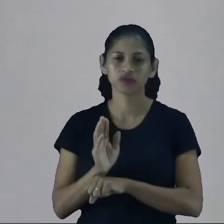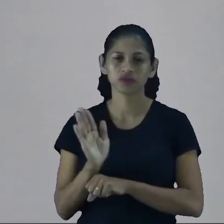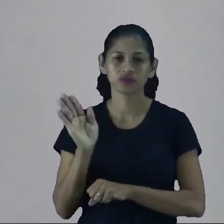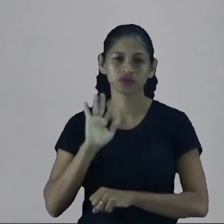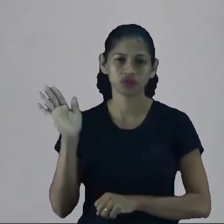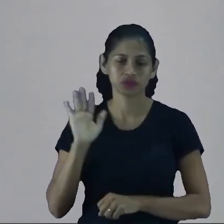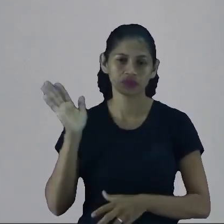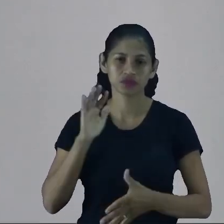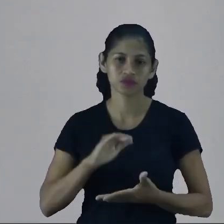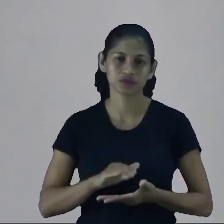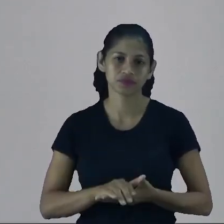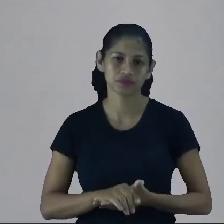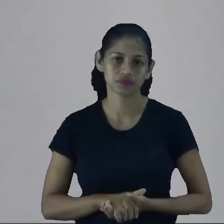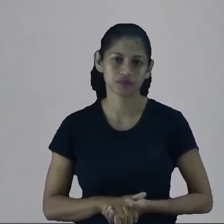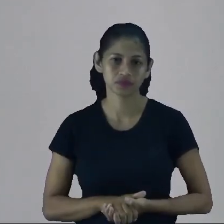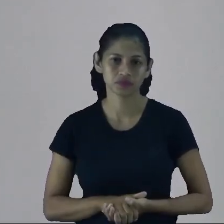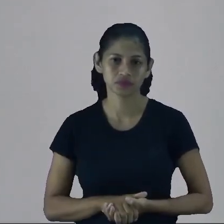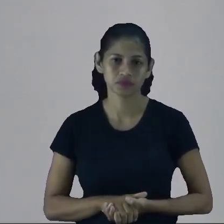Adeus!